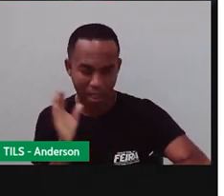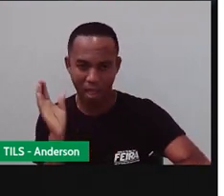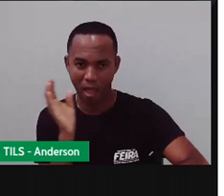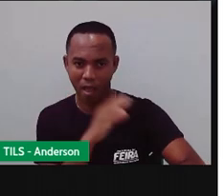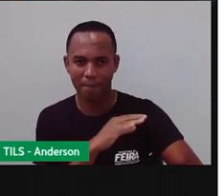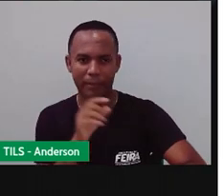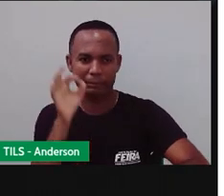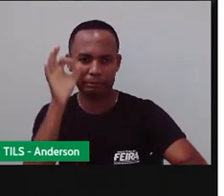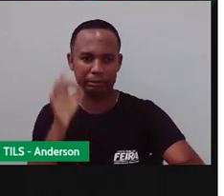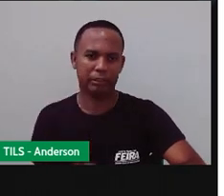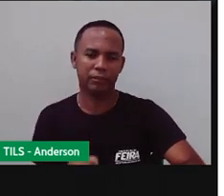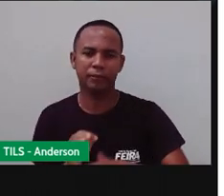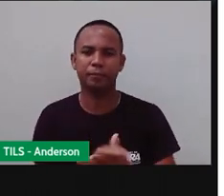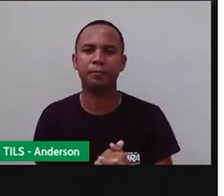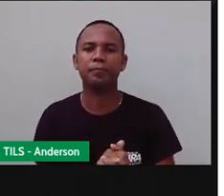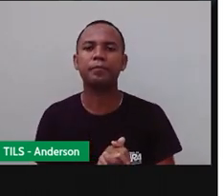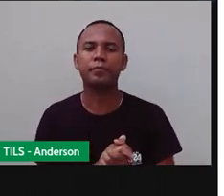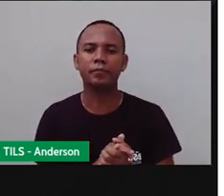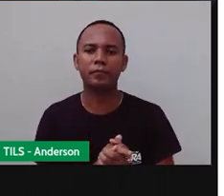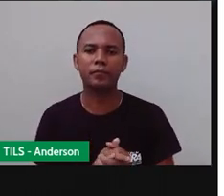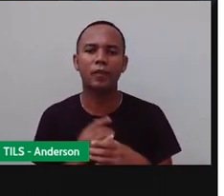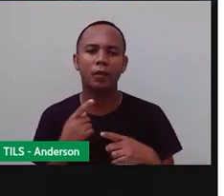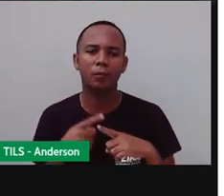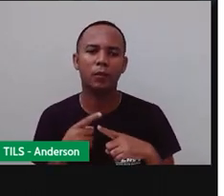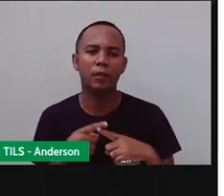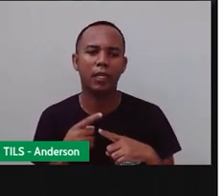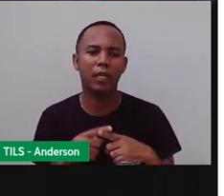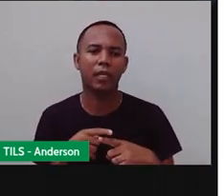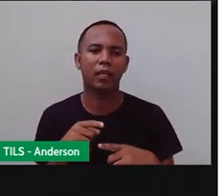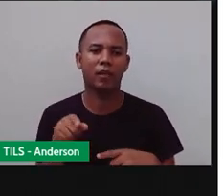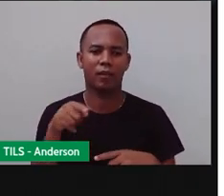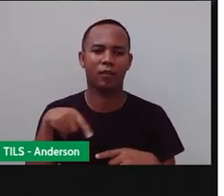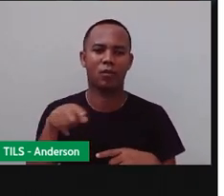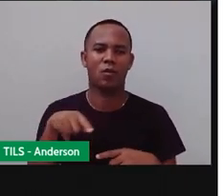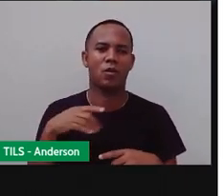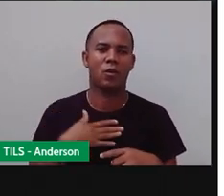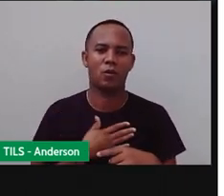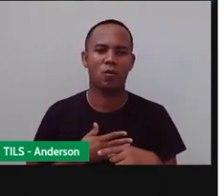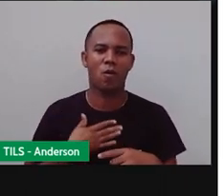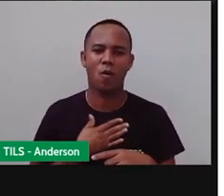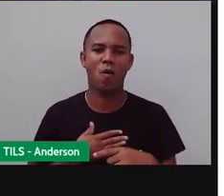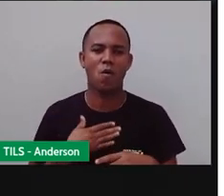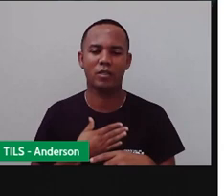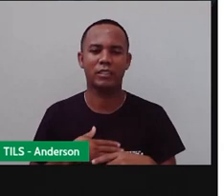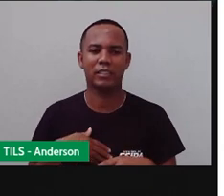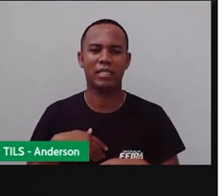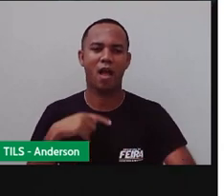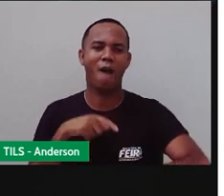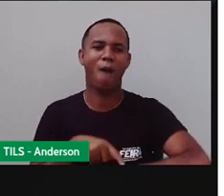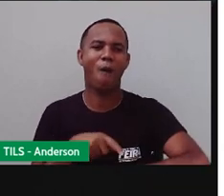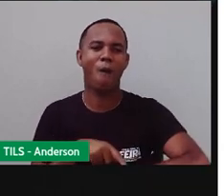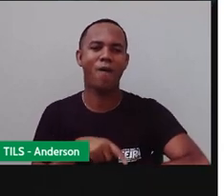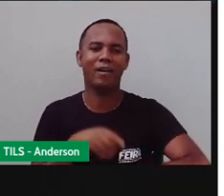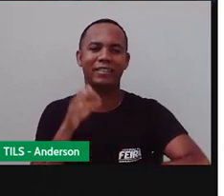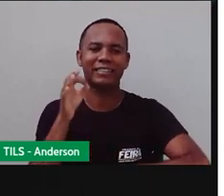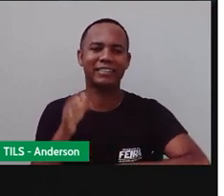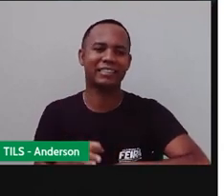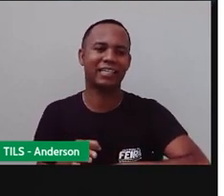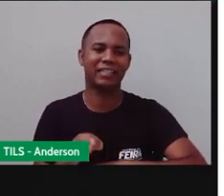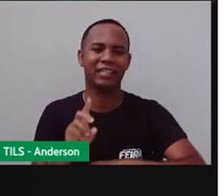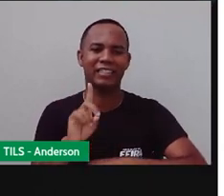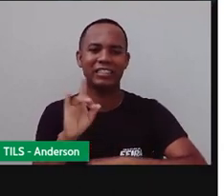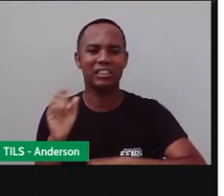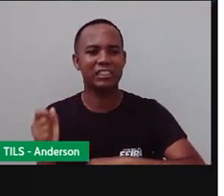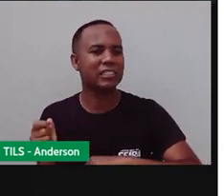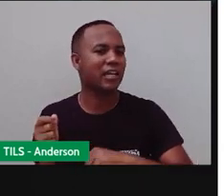Com exatidão. Porque a gente gosta da situação o Exata. Eu quero saber o dia. Não